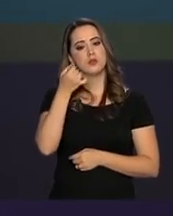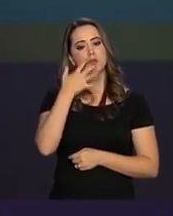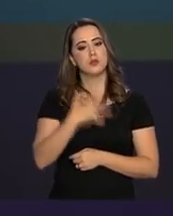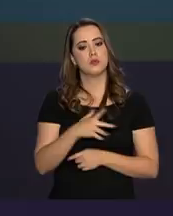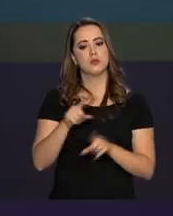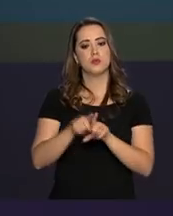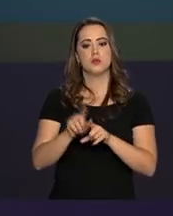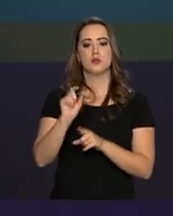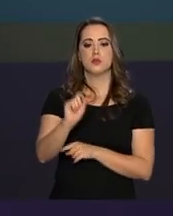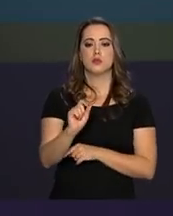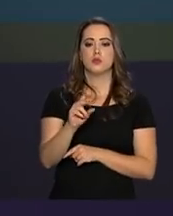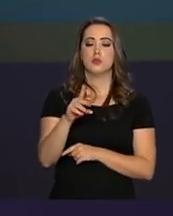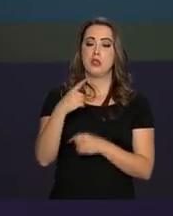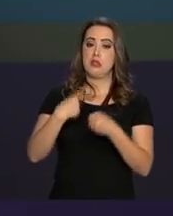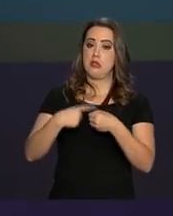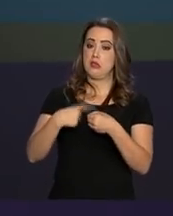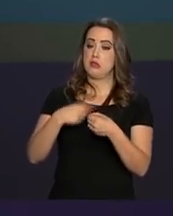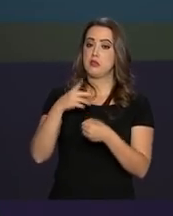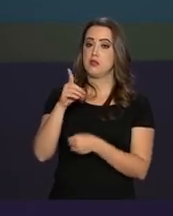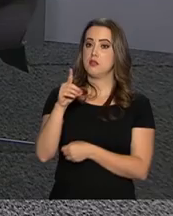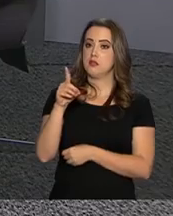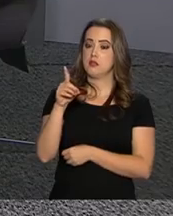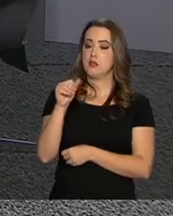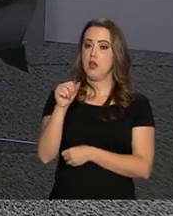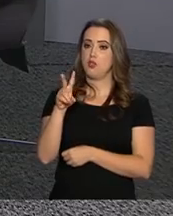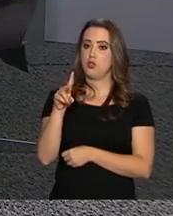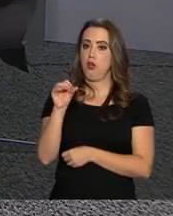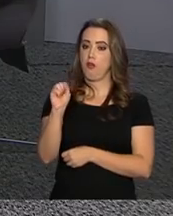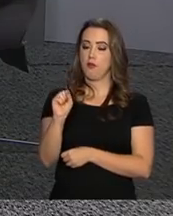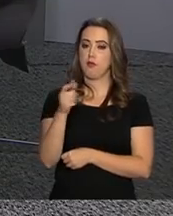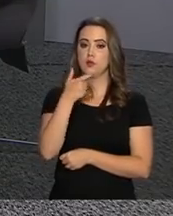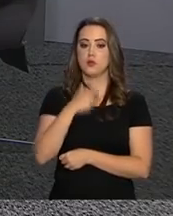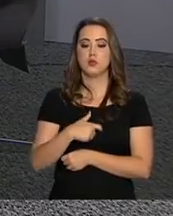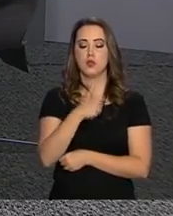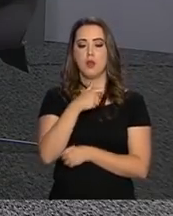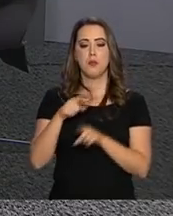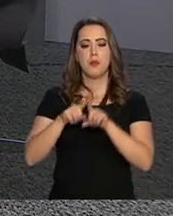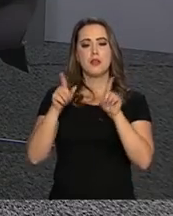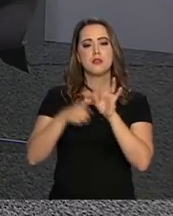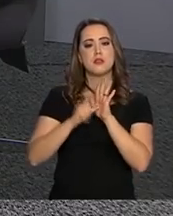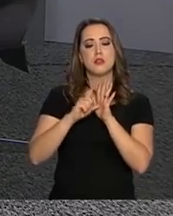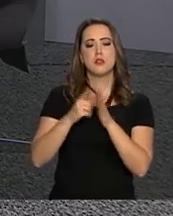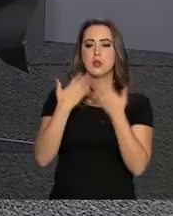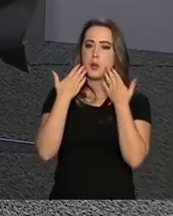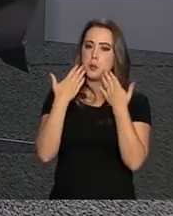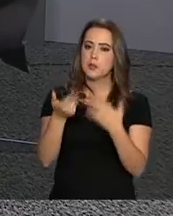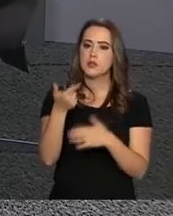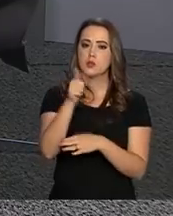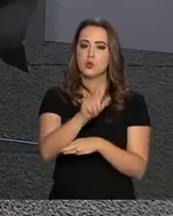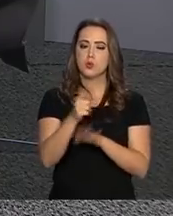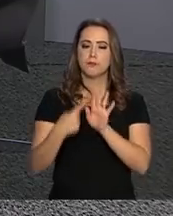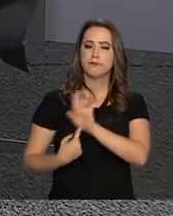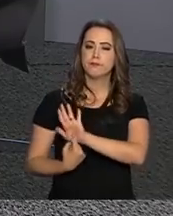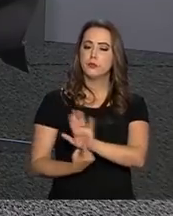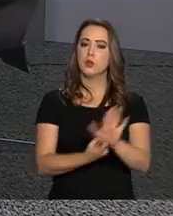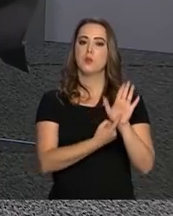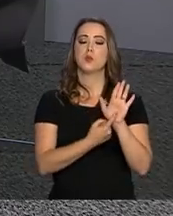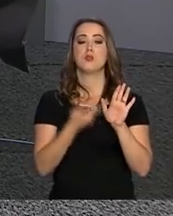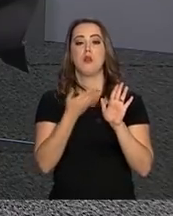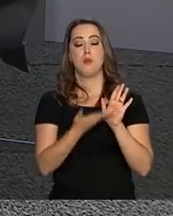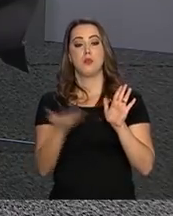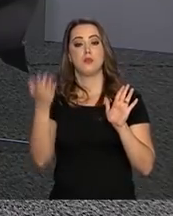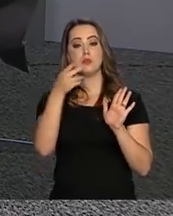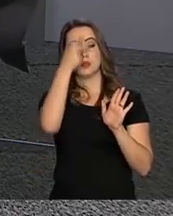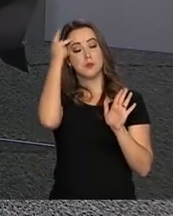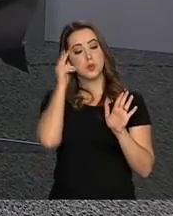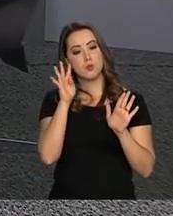discutido em Davos, na Suíça. Mas antes eu queria só apresentar mais uma arte para o nosso telespectador, para